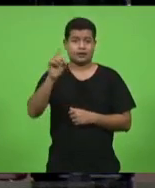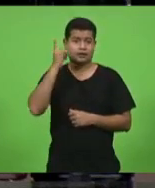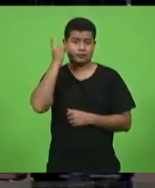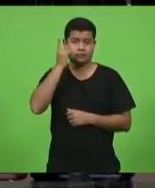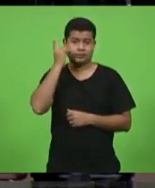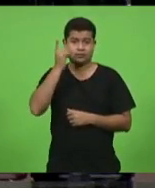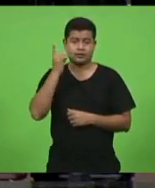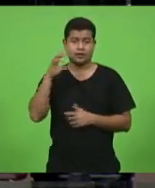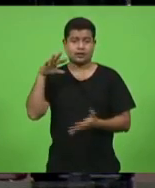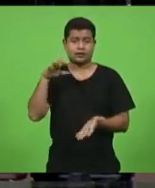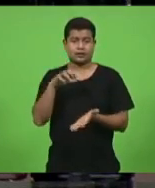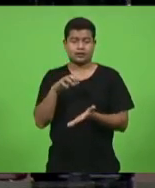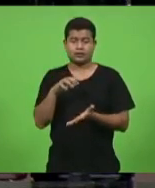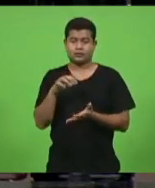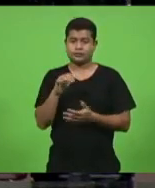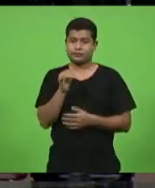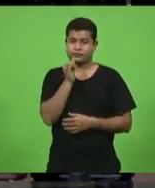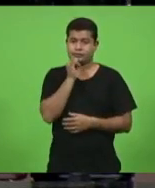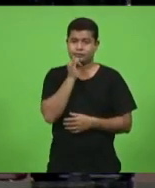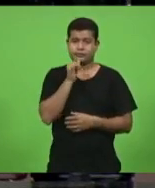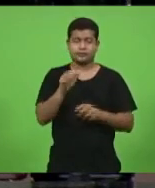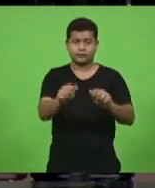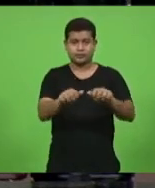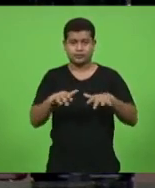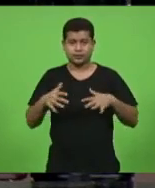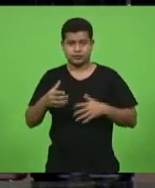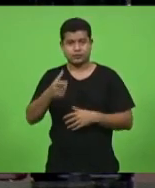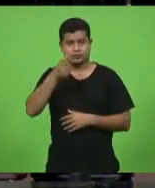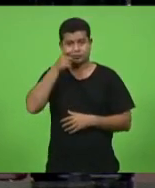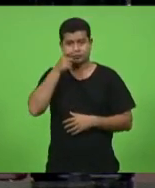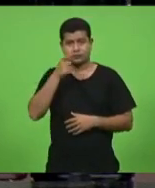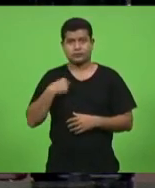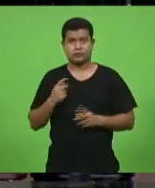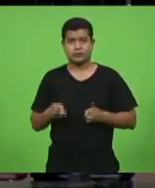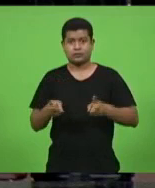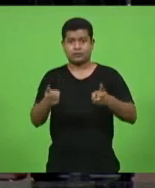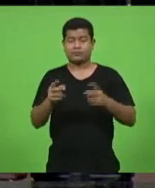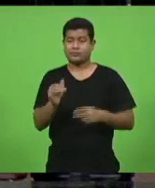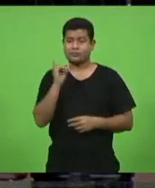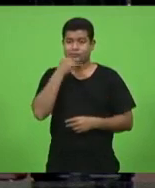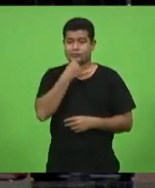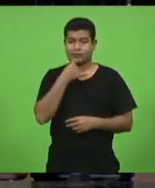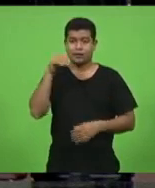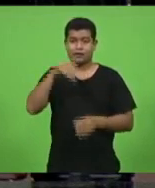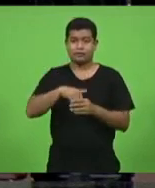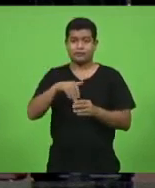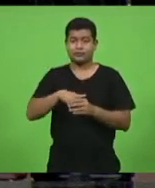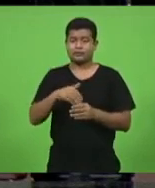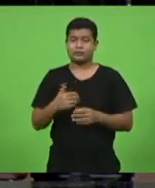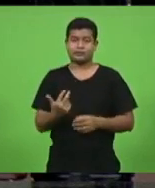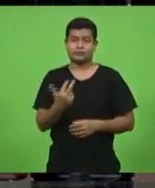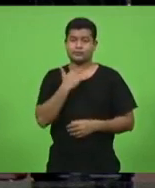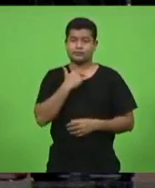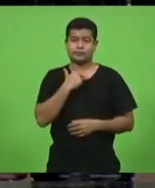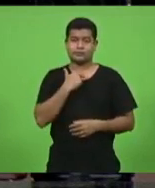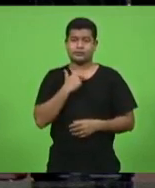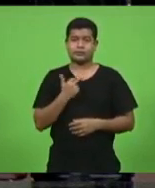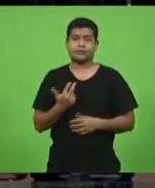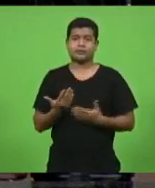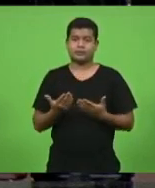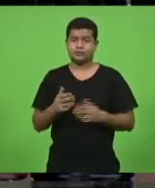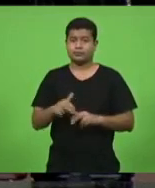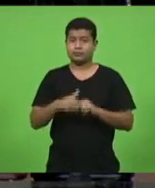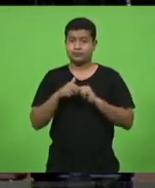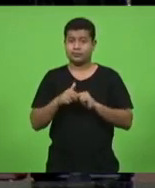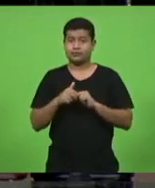inscritos aliás em sessão nós podemos continuar a sessão mas infelizmente a votação já não pode mais já não temos mais colhe então portanto